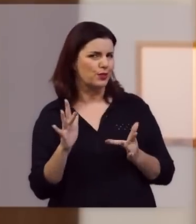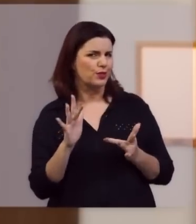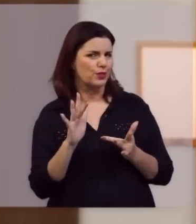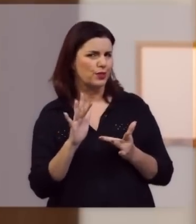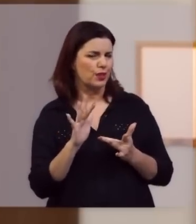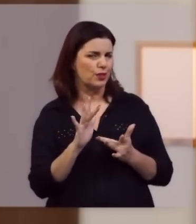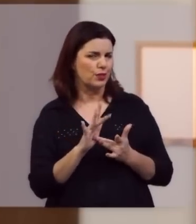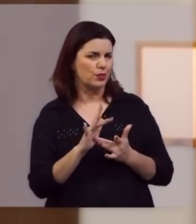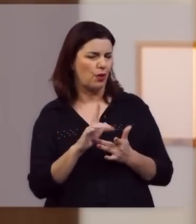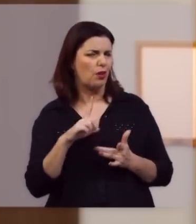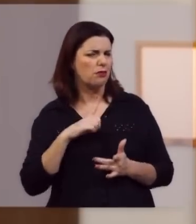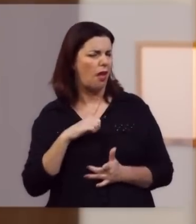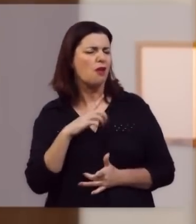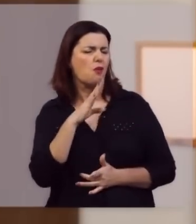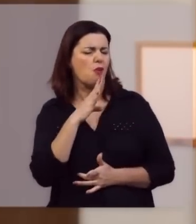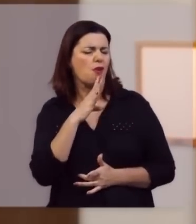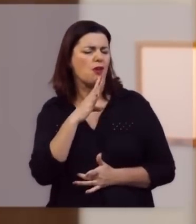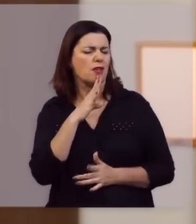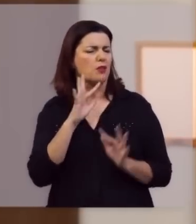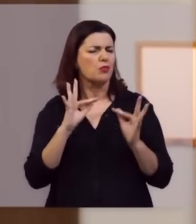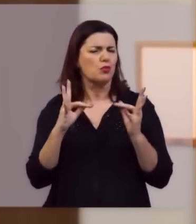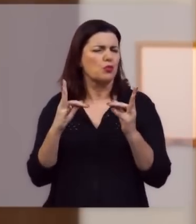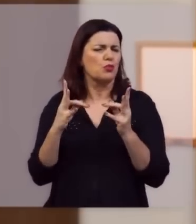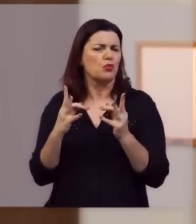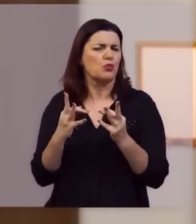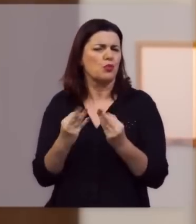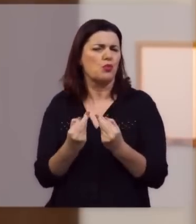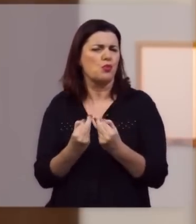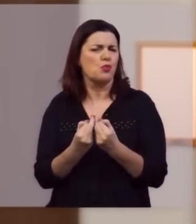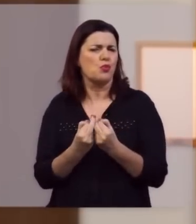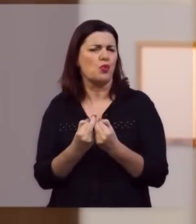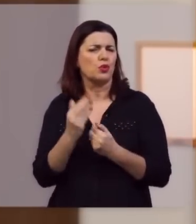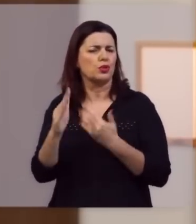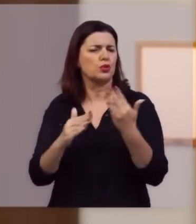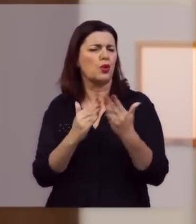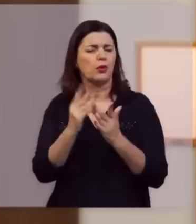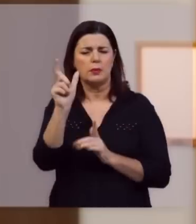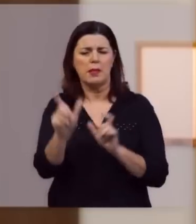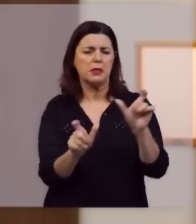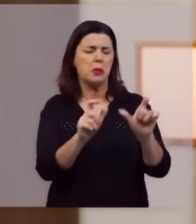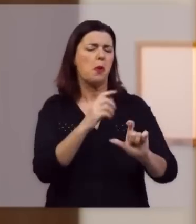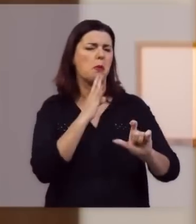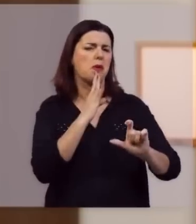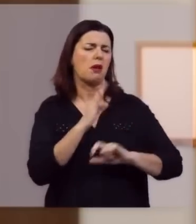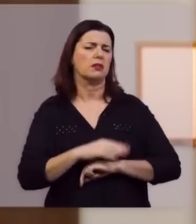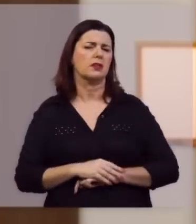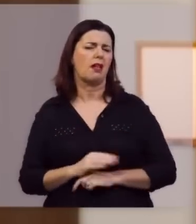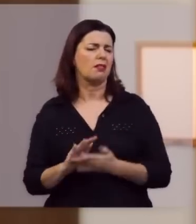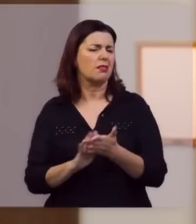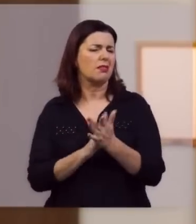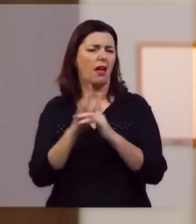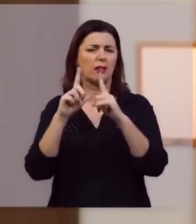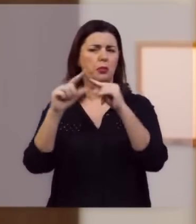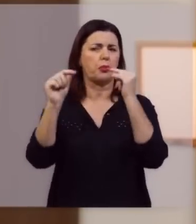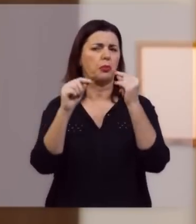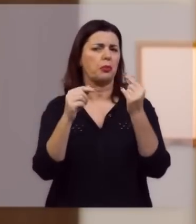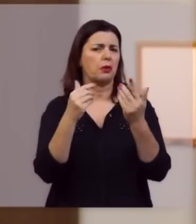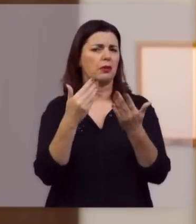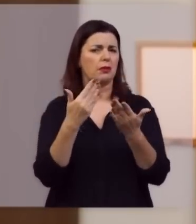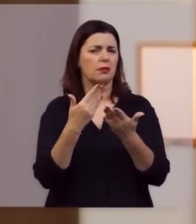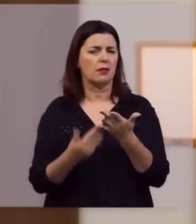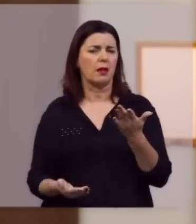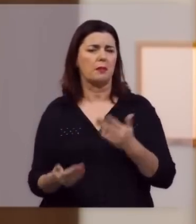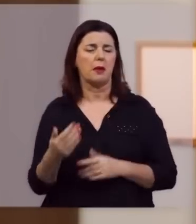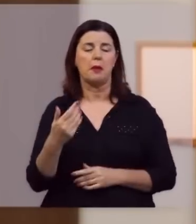tem conhecimento de tudo e de todos. Nada escapa ao seu